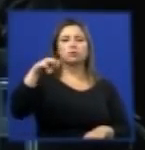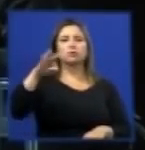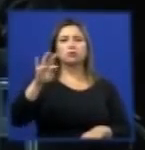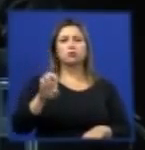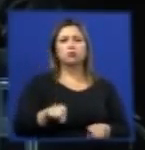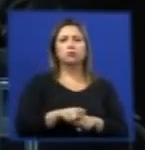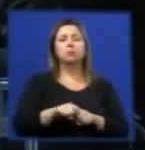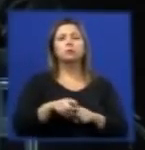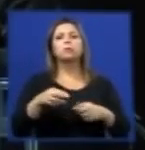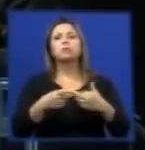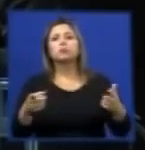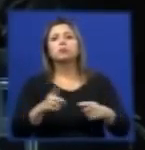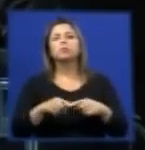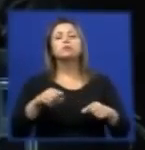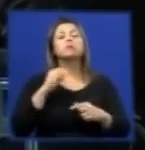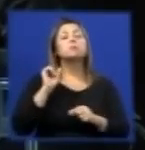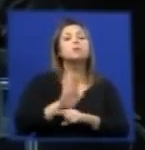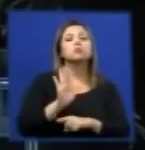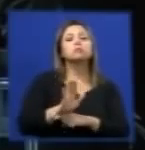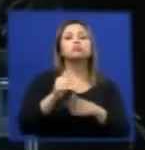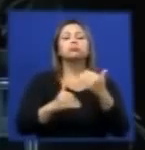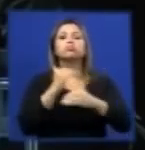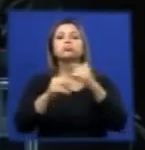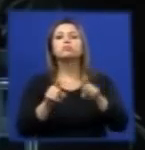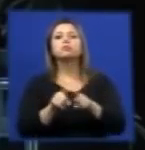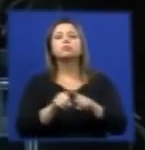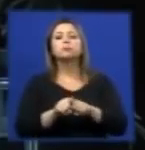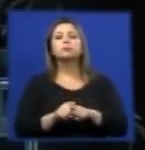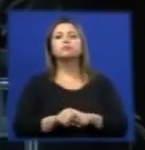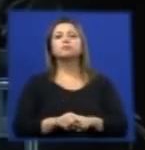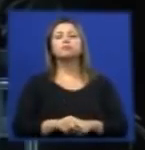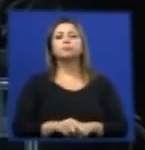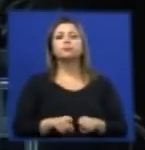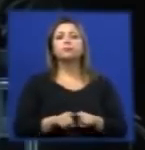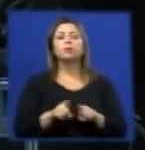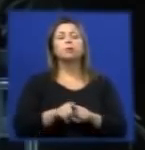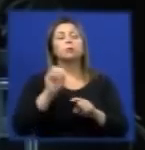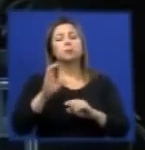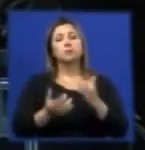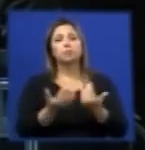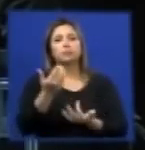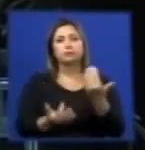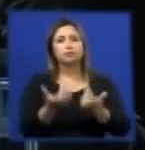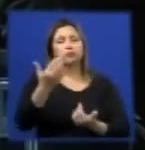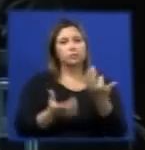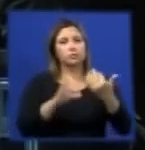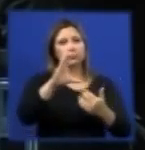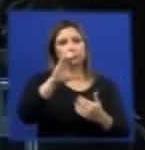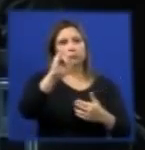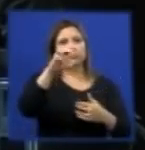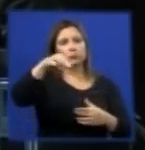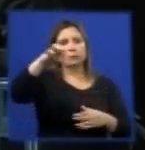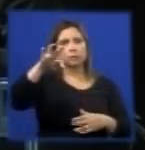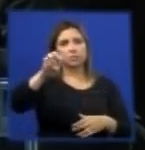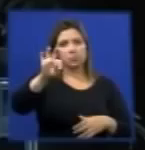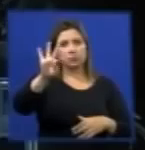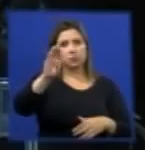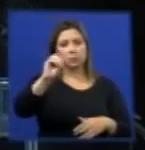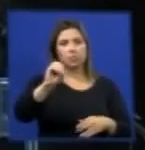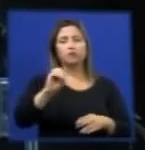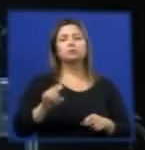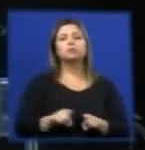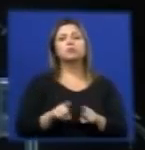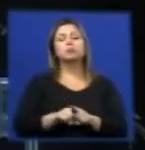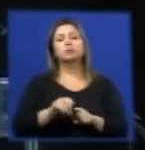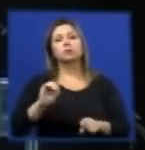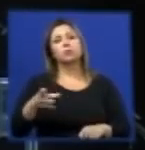para os pneus são o coprocessamento em fornos de cimento e o processo de obtenção do óleo